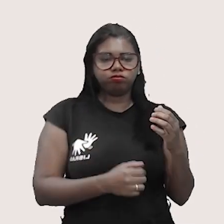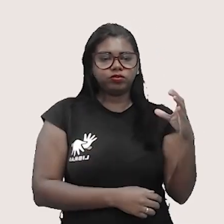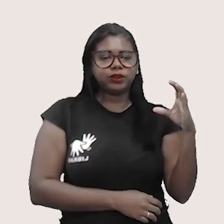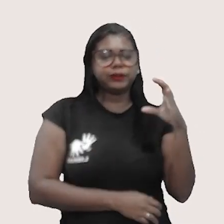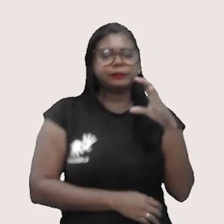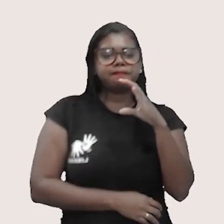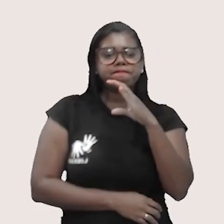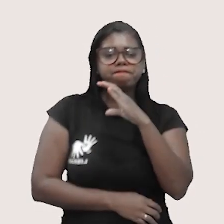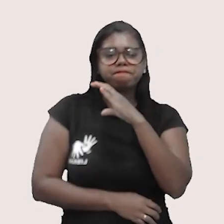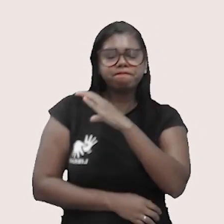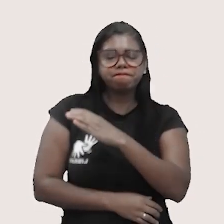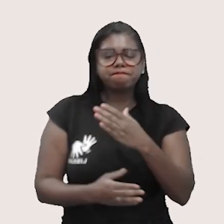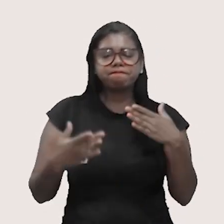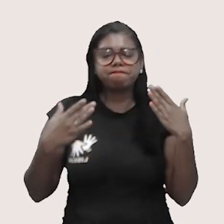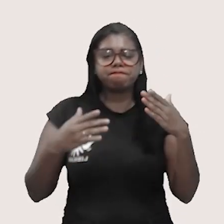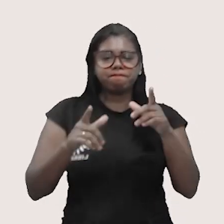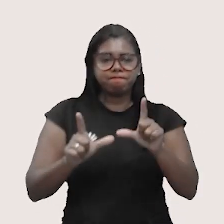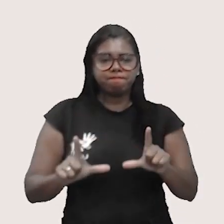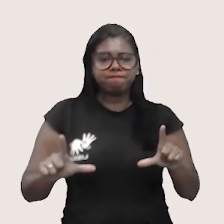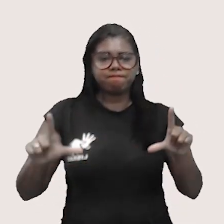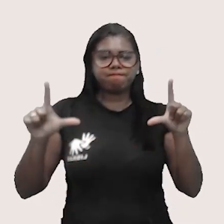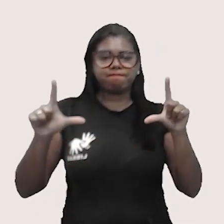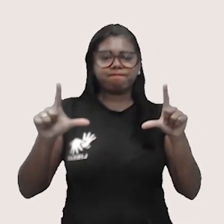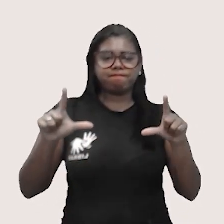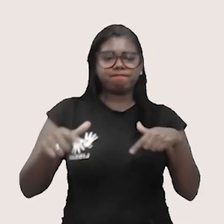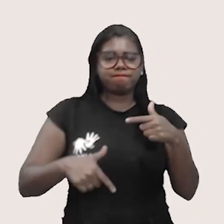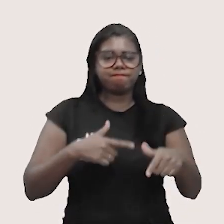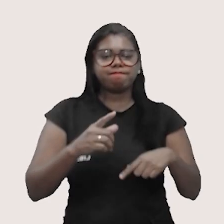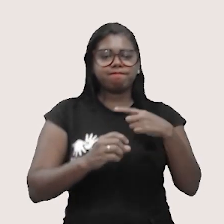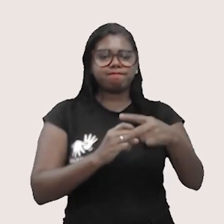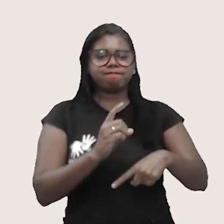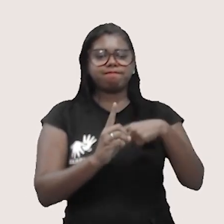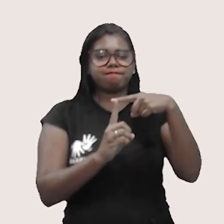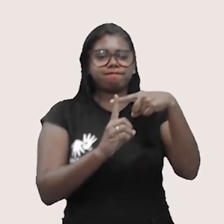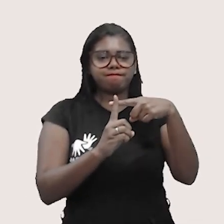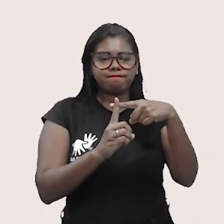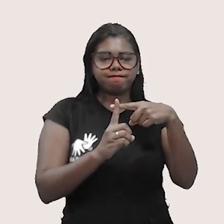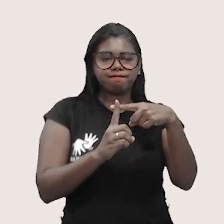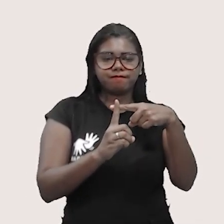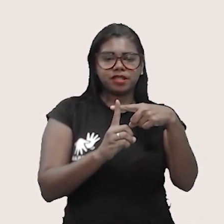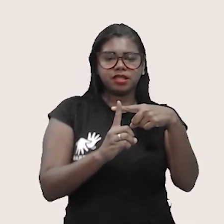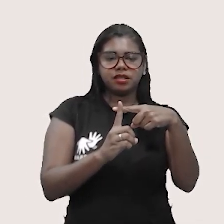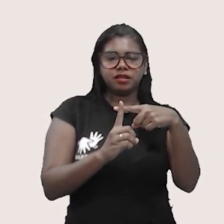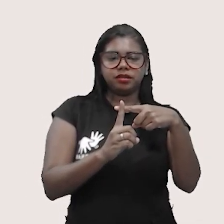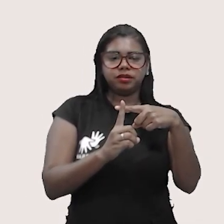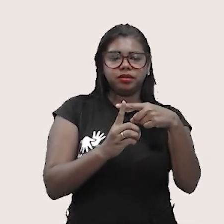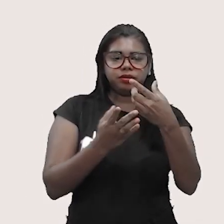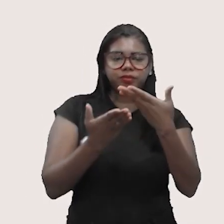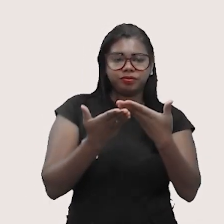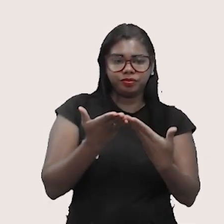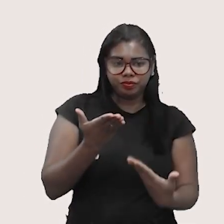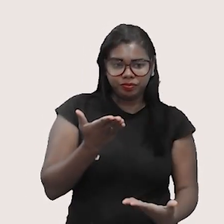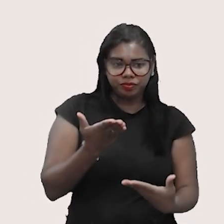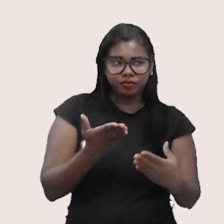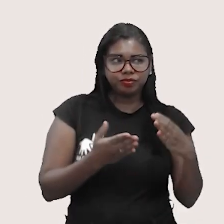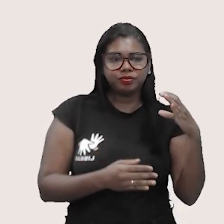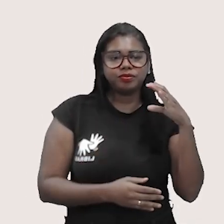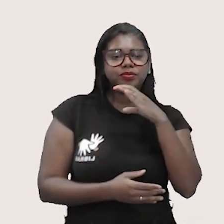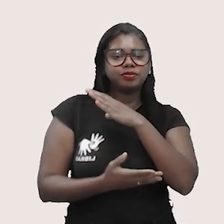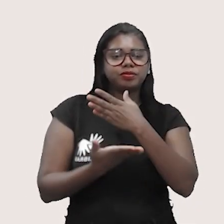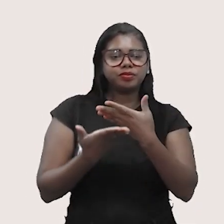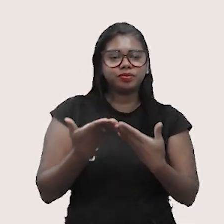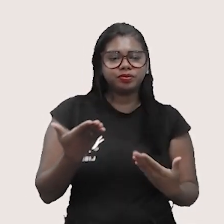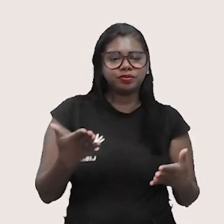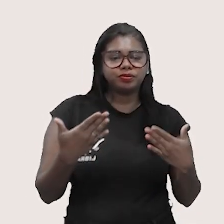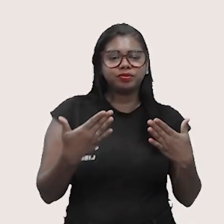Veja aí que houve um aumento do volume trabalho positivo. Quando o sistema perde calor, esse